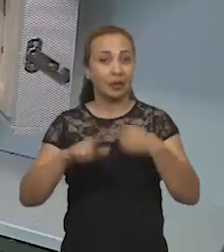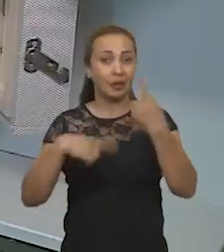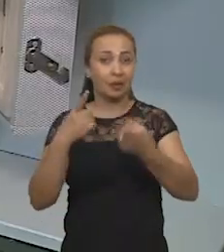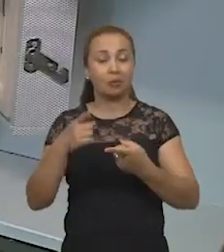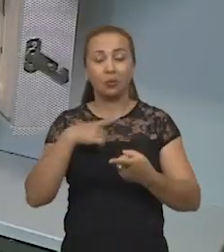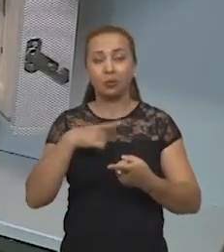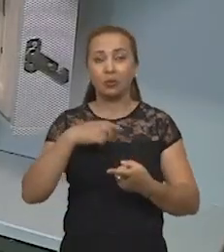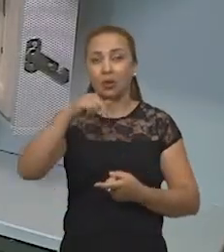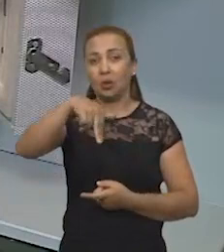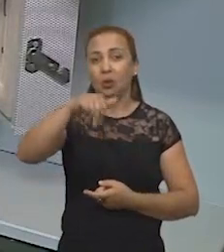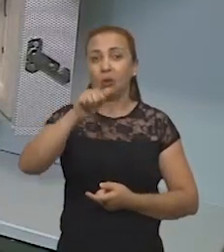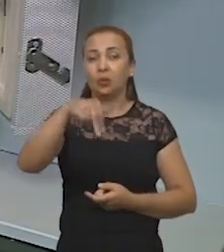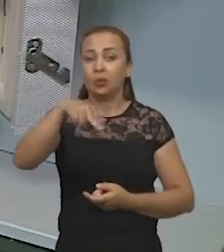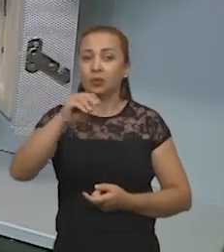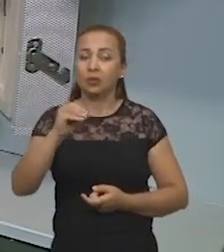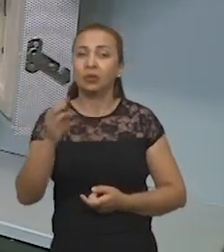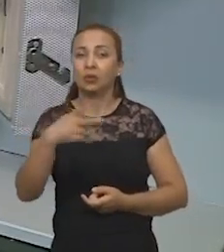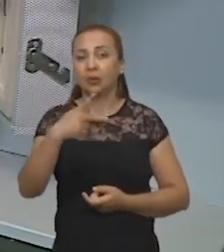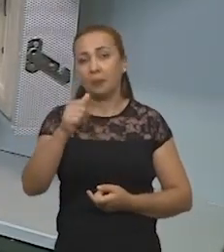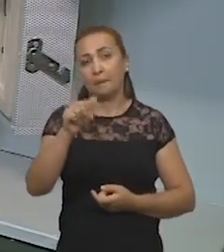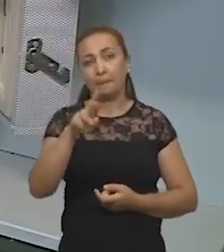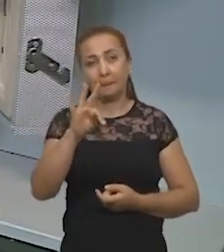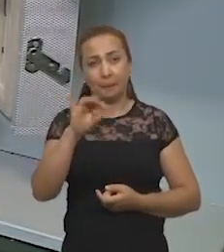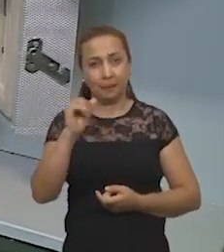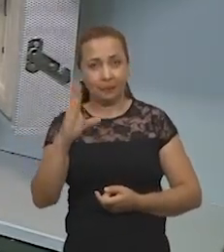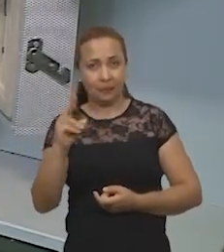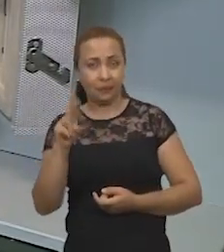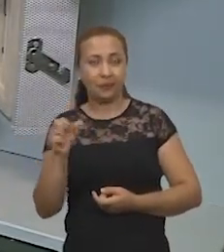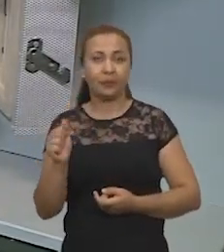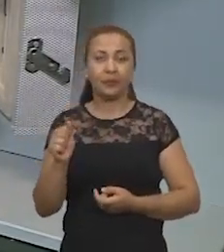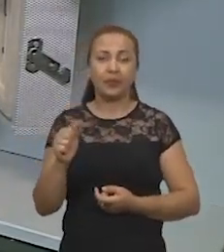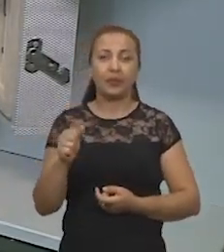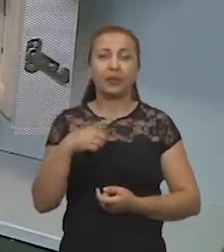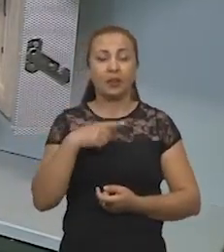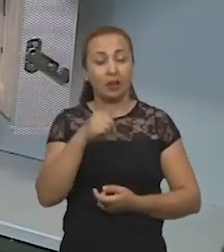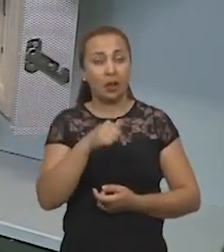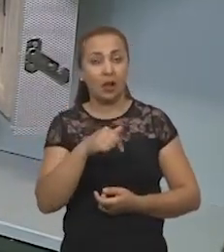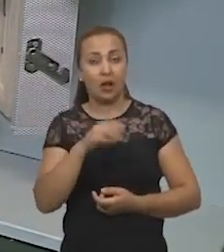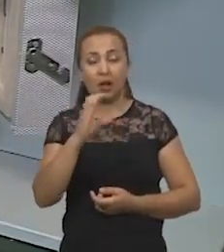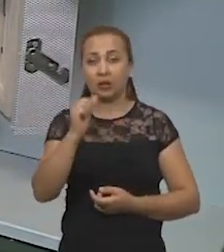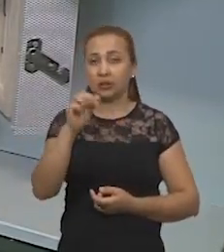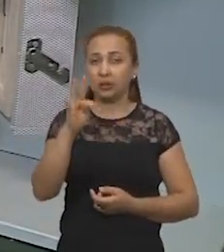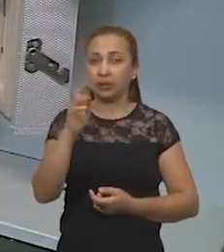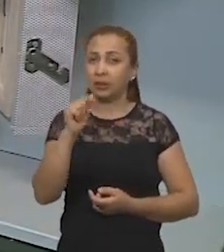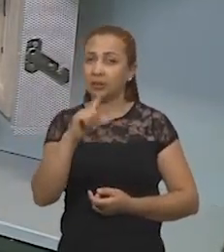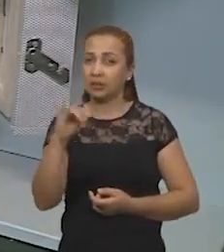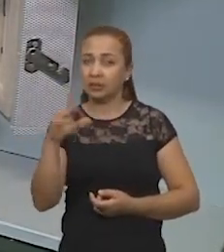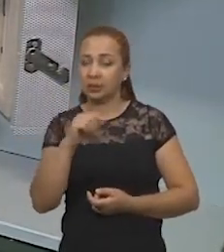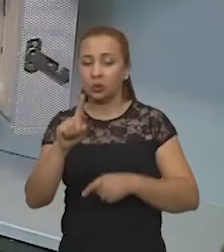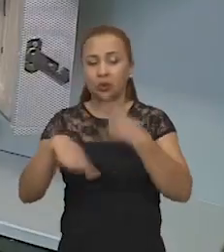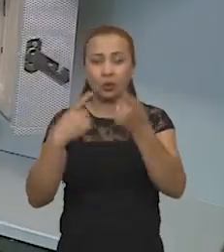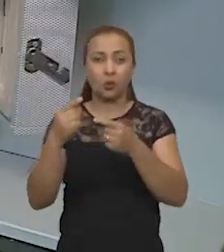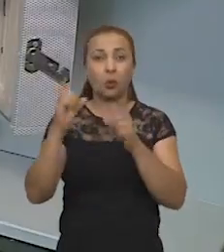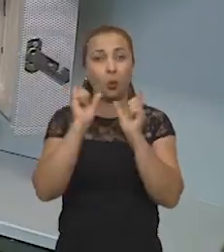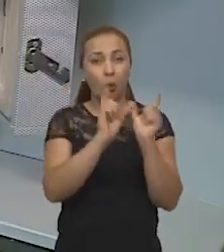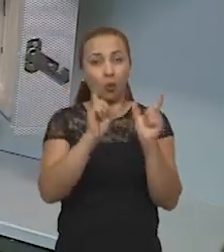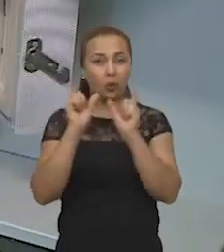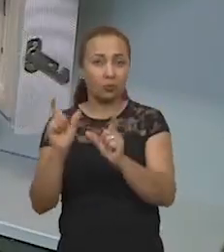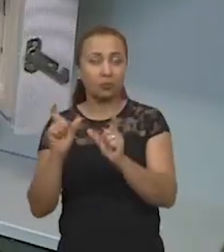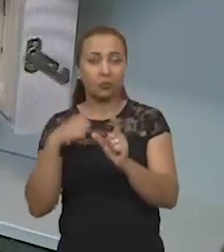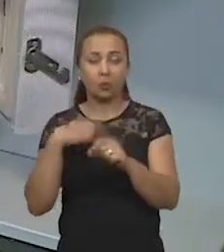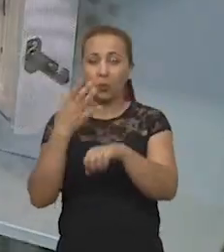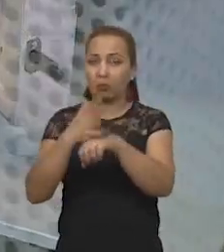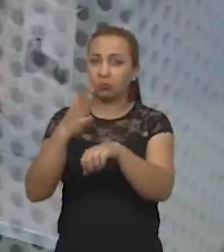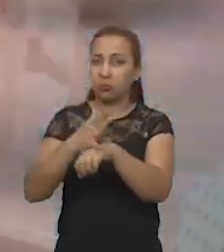Após obter os nanomateriais, as nanopartículas, e nesse caso aqui os nanocatalizadores, a gente, numa próxima etapa, tem que